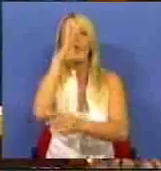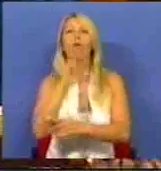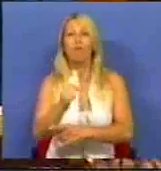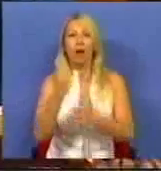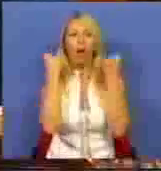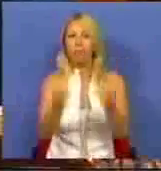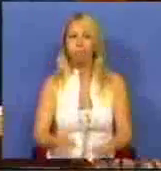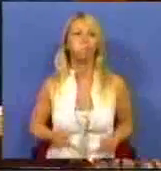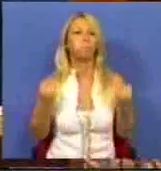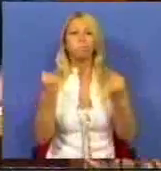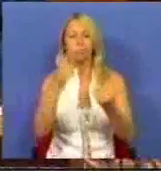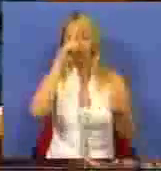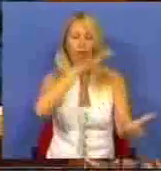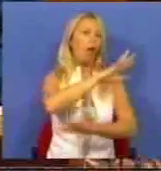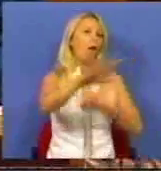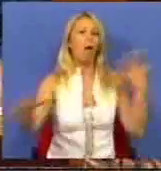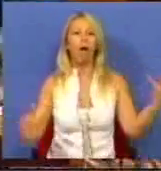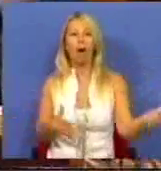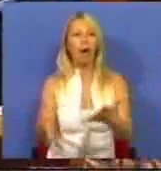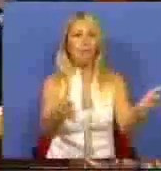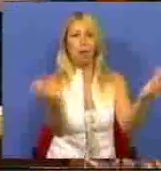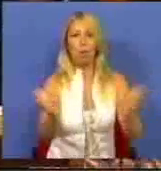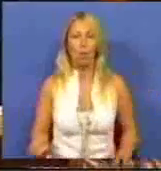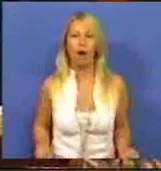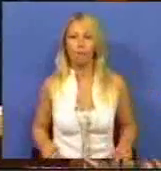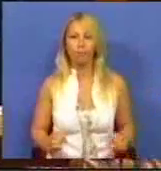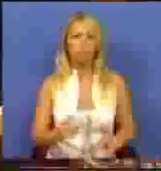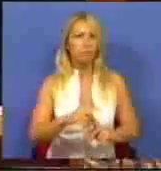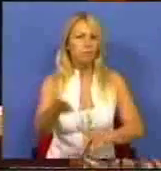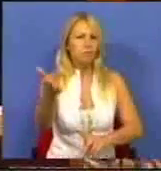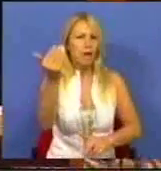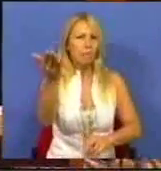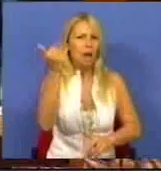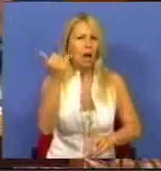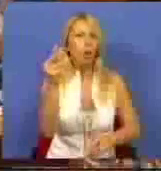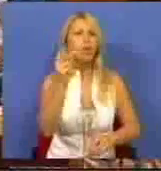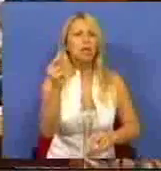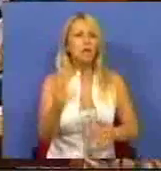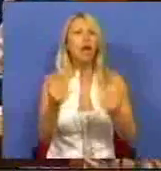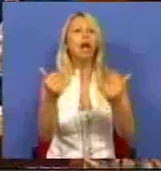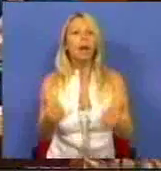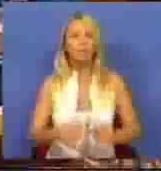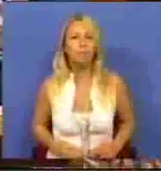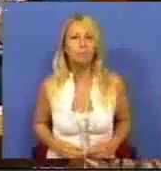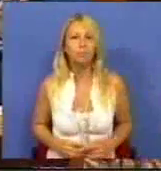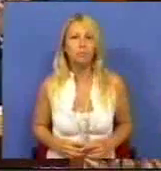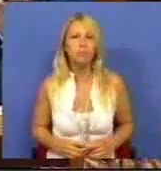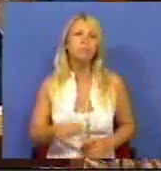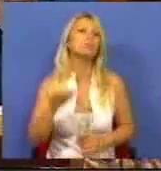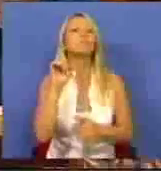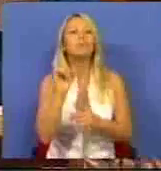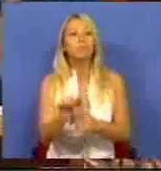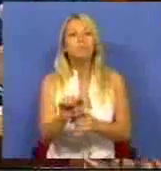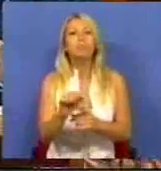impotência e a desorientação. E falta ainda o terceiro andamento, o andamento entrevisto na